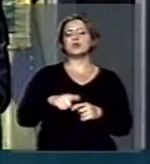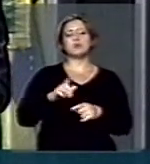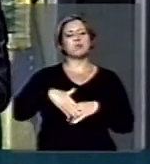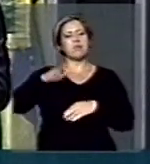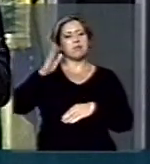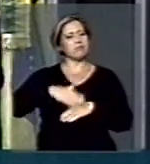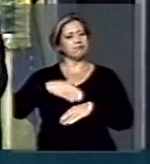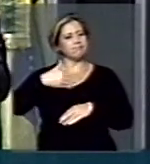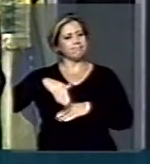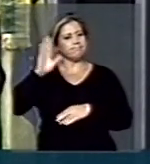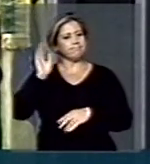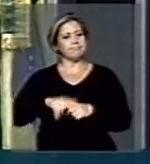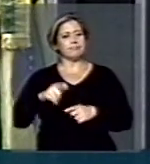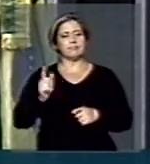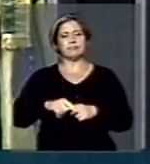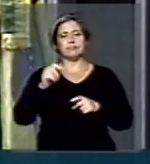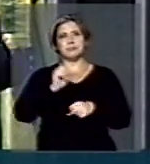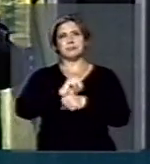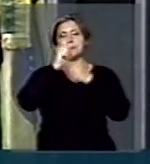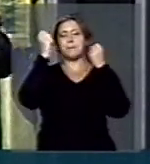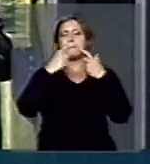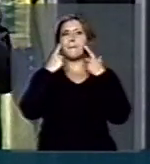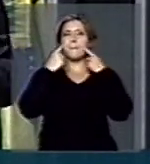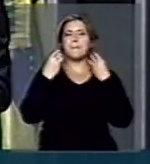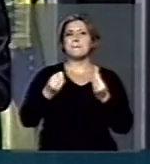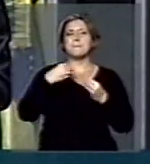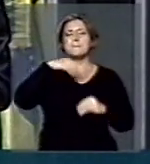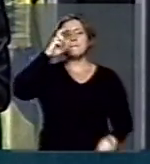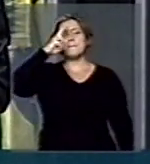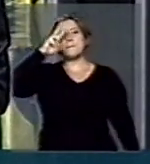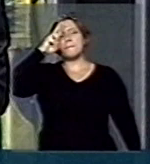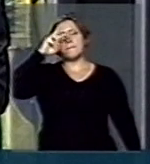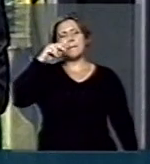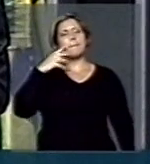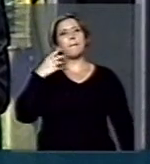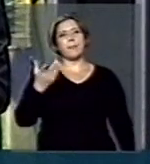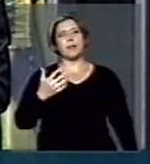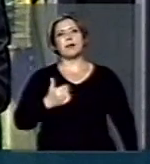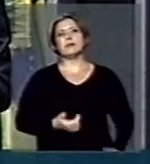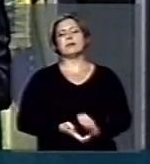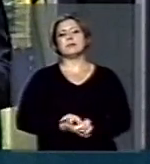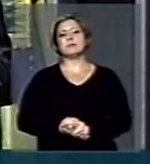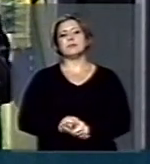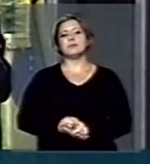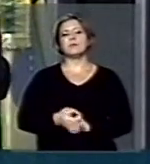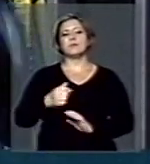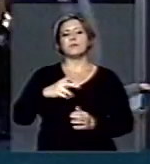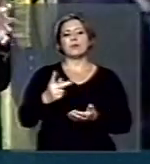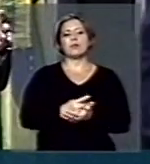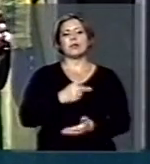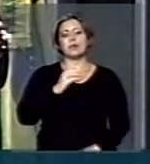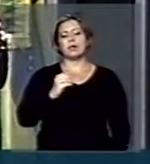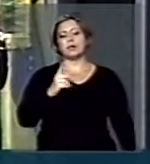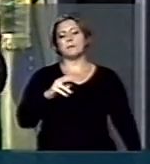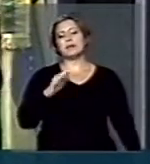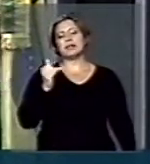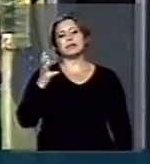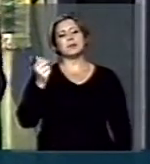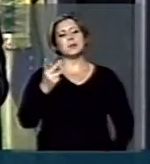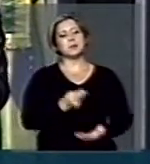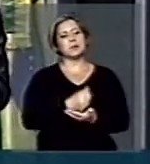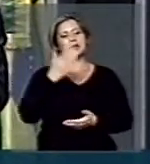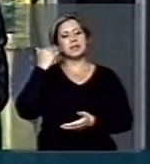crescentes e estarrecedores. Quem não se recorda, por exemplo, da operação famosa